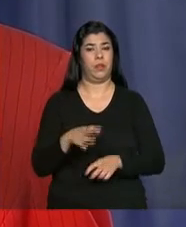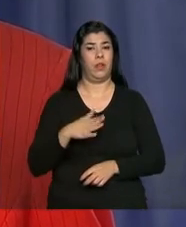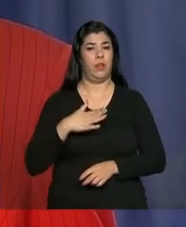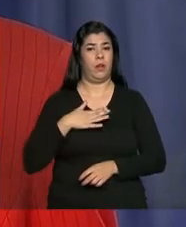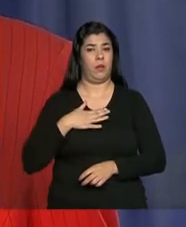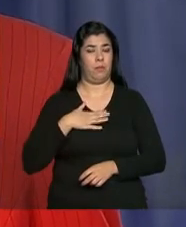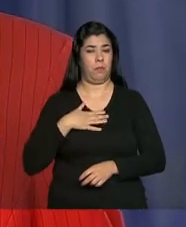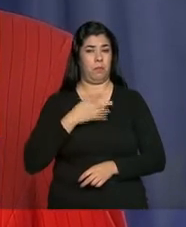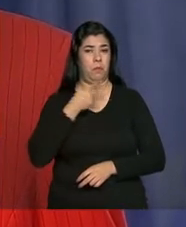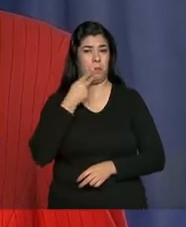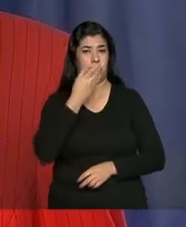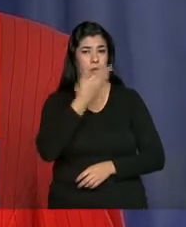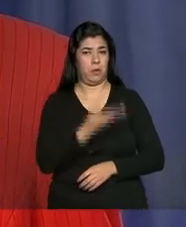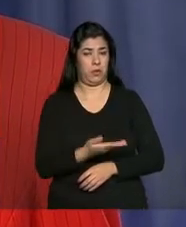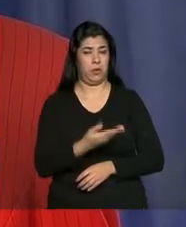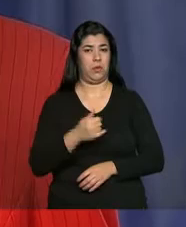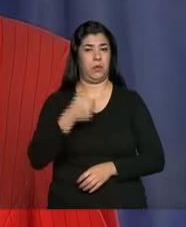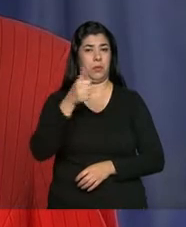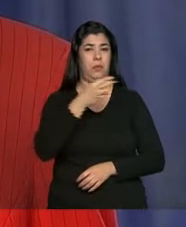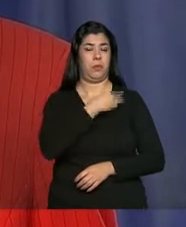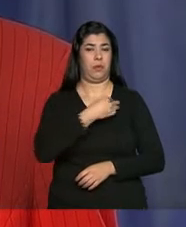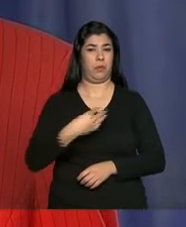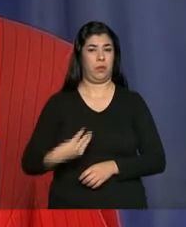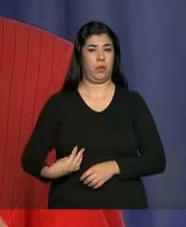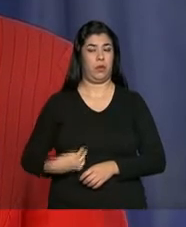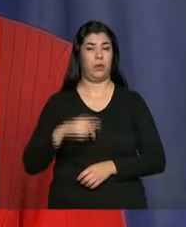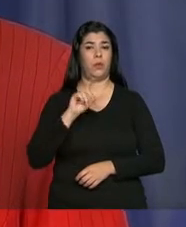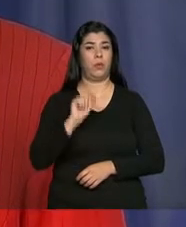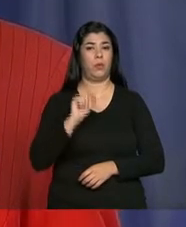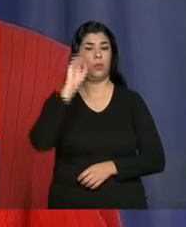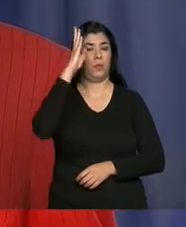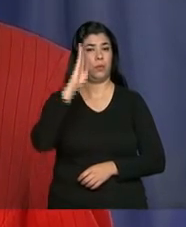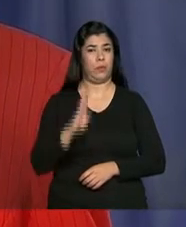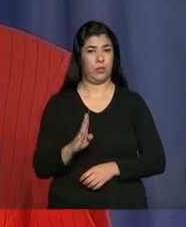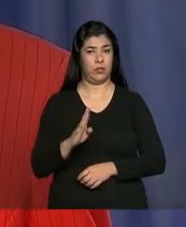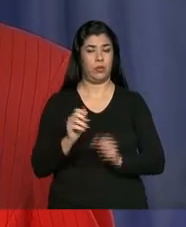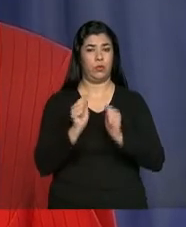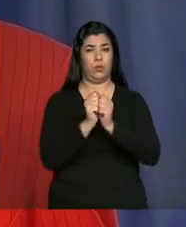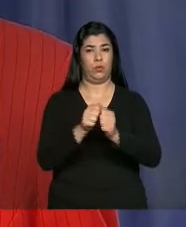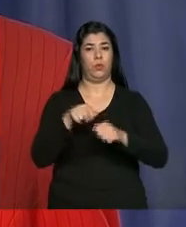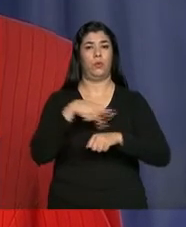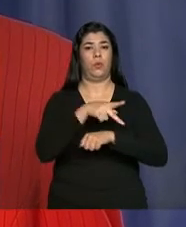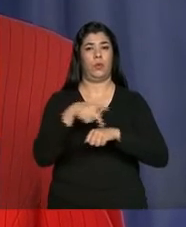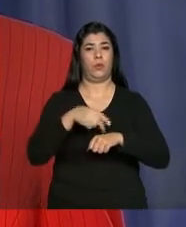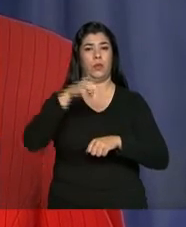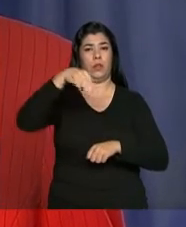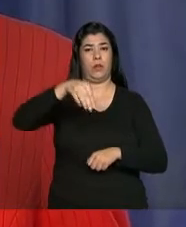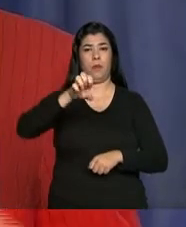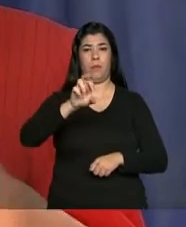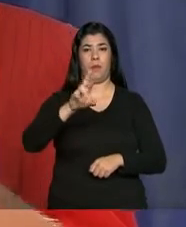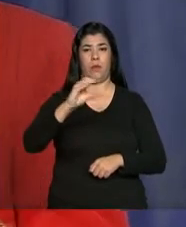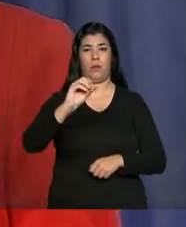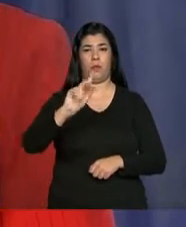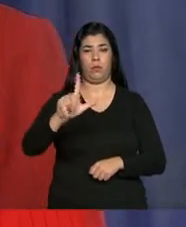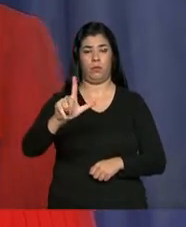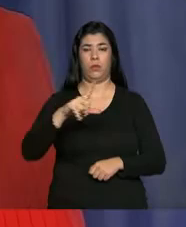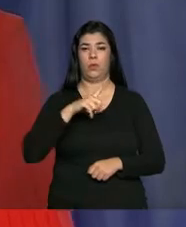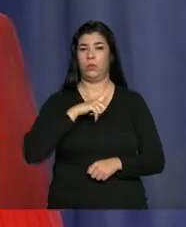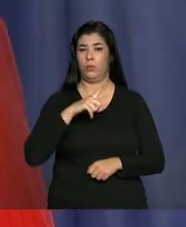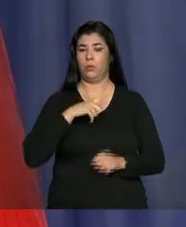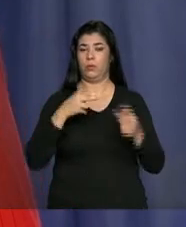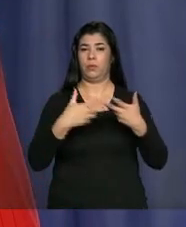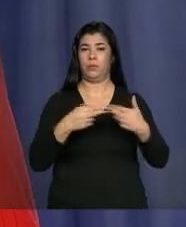ao primeiro-ministro que o Brasil e o Mercosul estão em